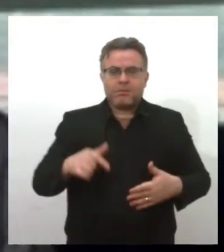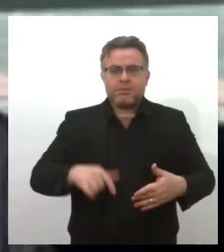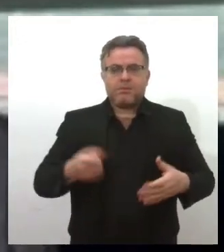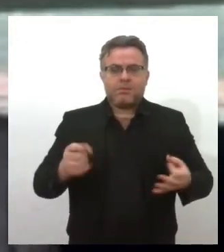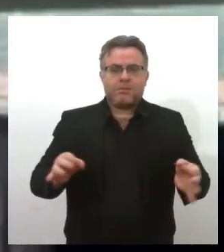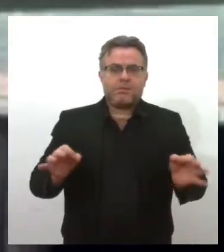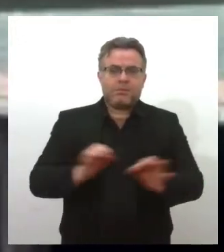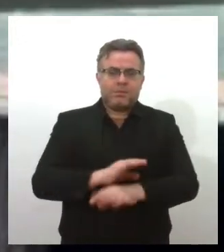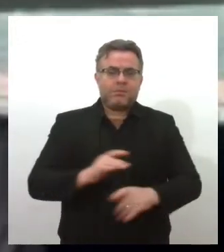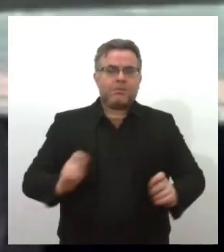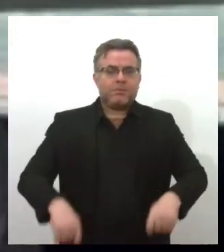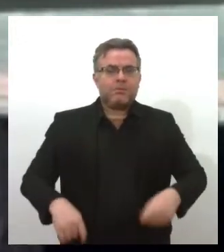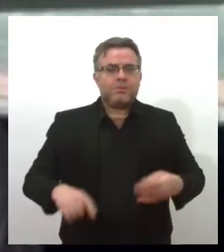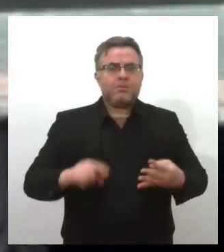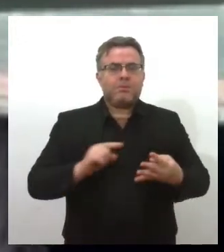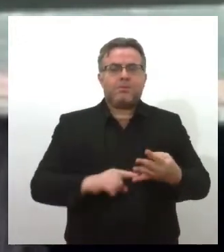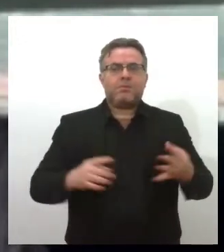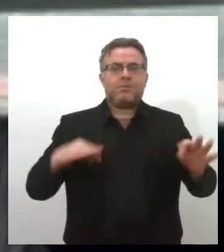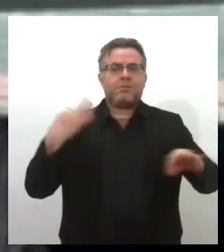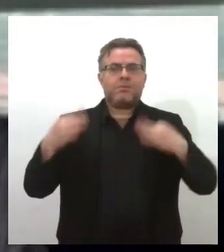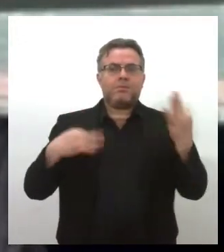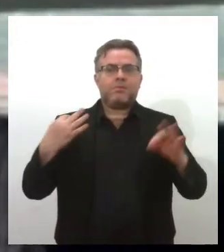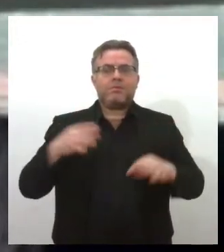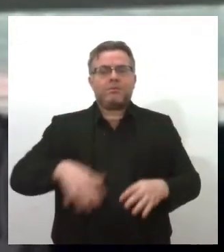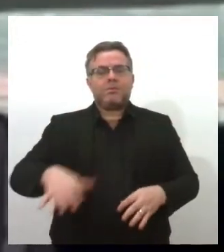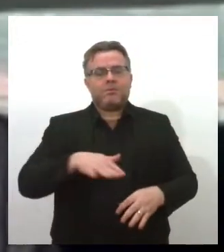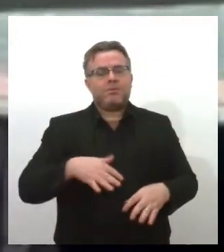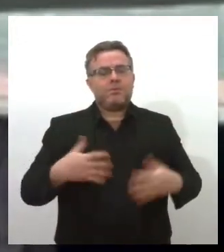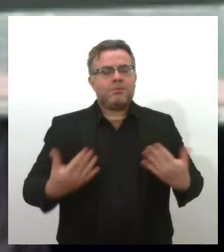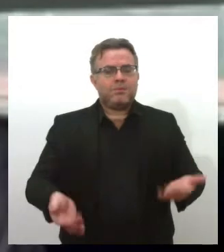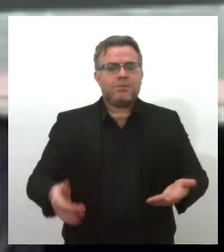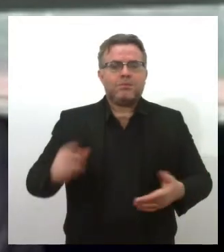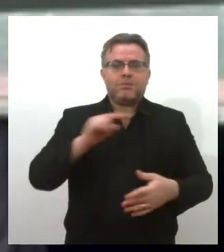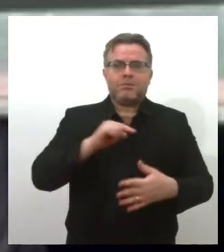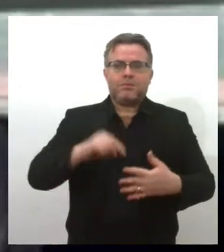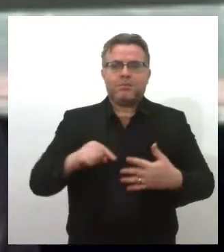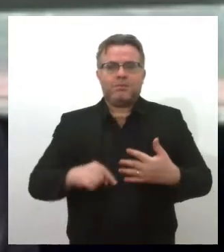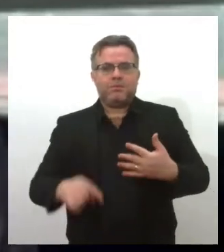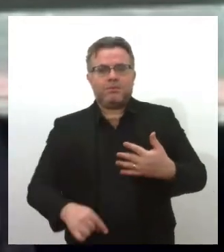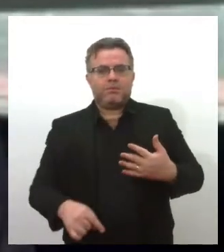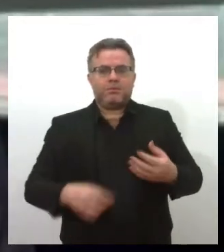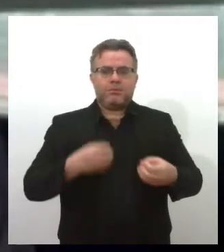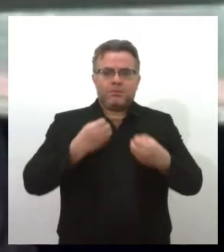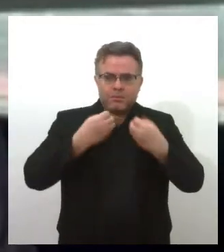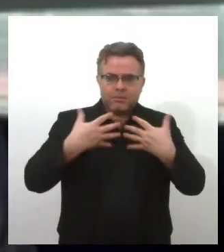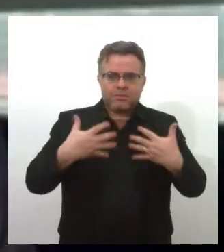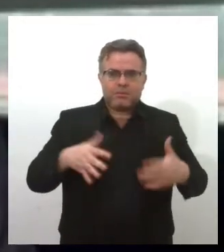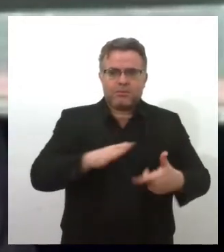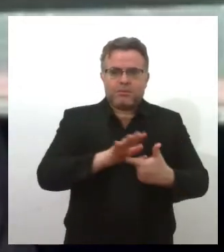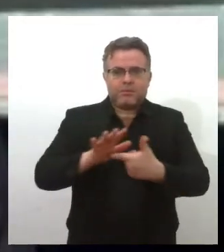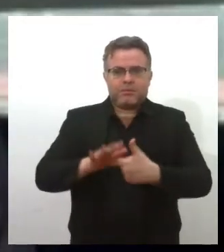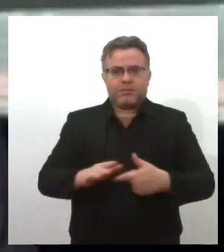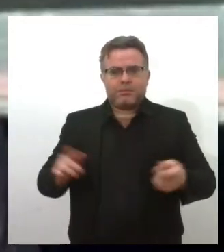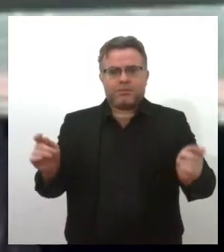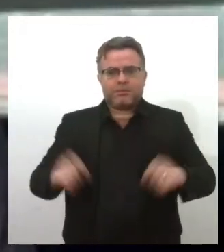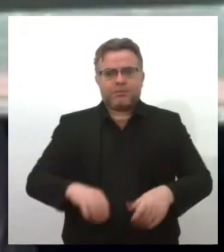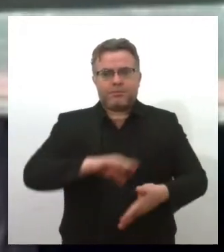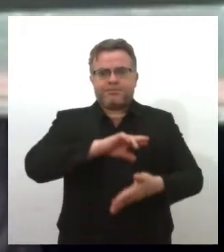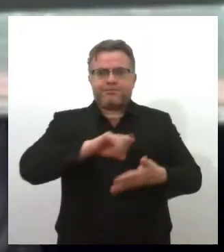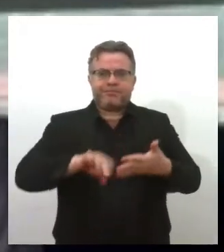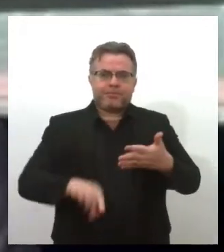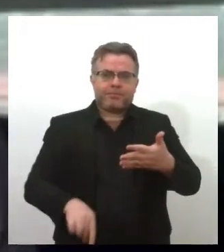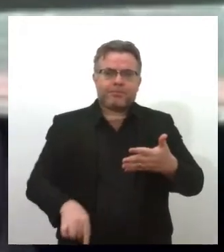Nós temos na área do turismo, então as áreas abrangentes são diversas,